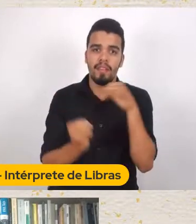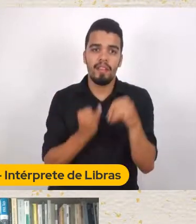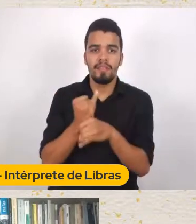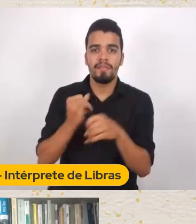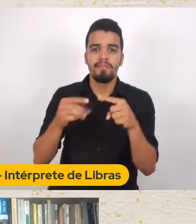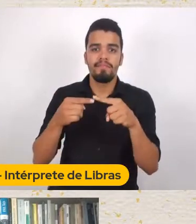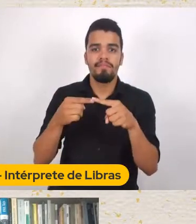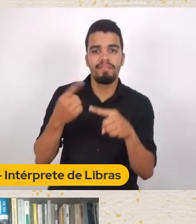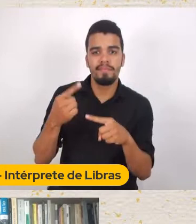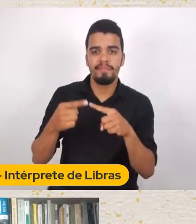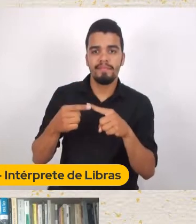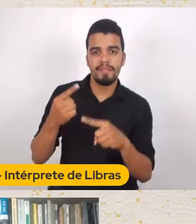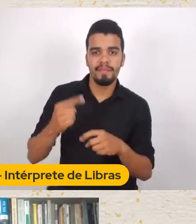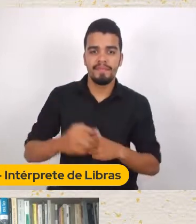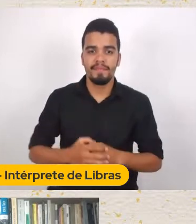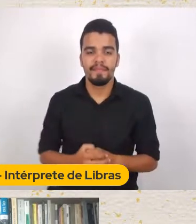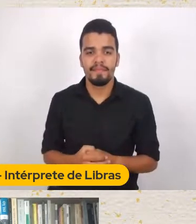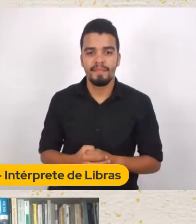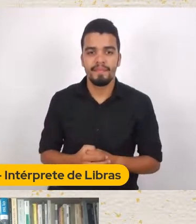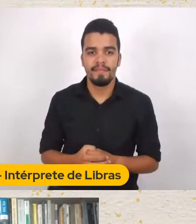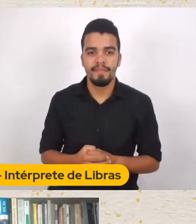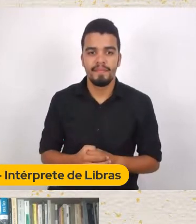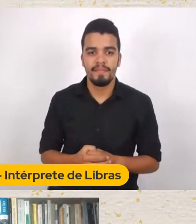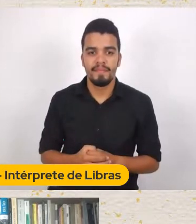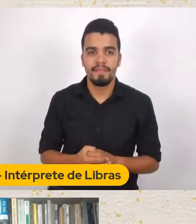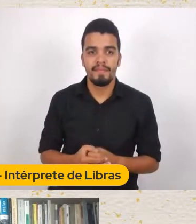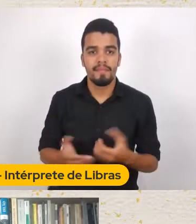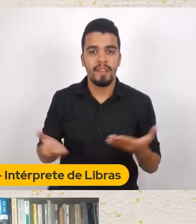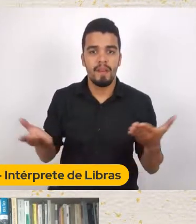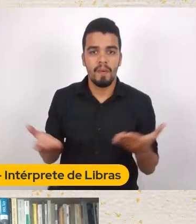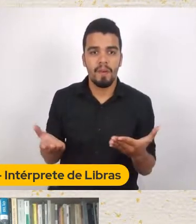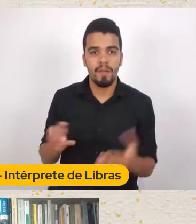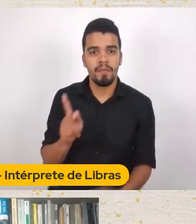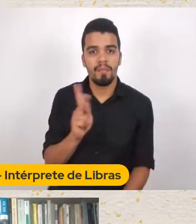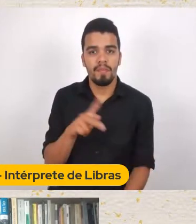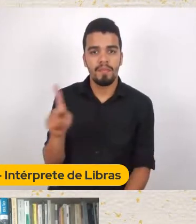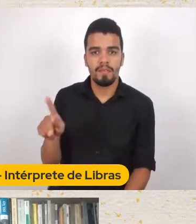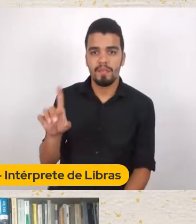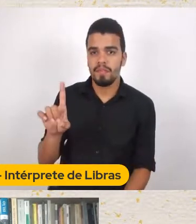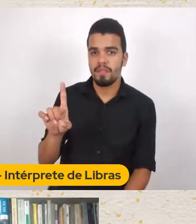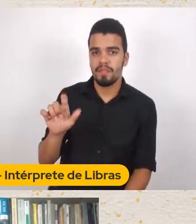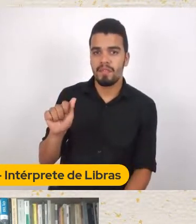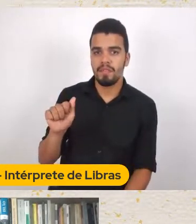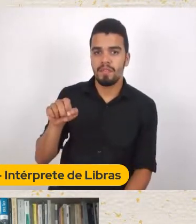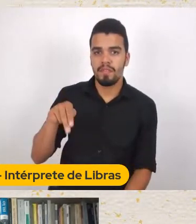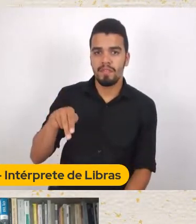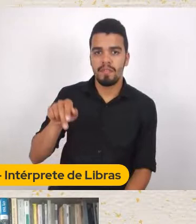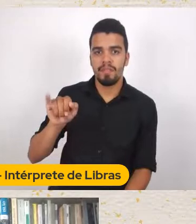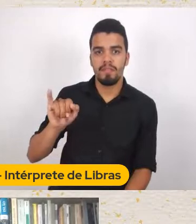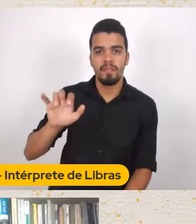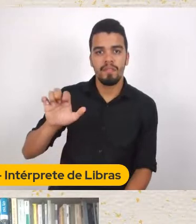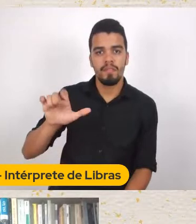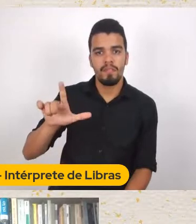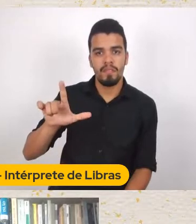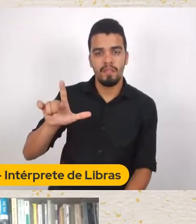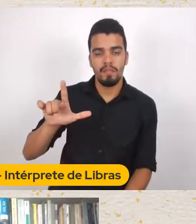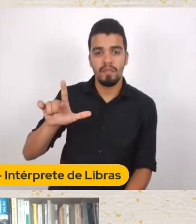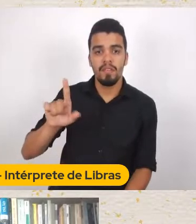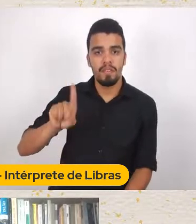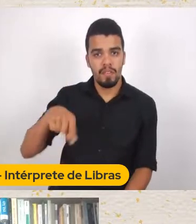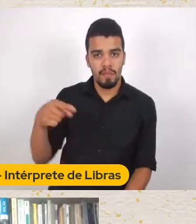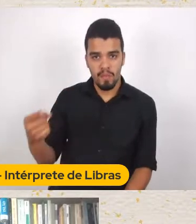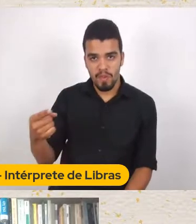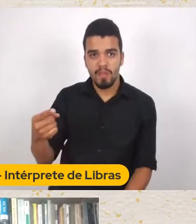eu vou passar então a palavra ao professor Daniel E aí depois o professor Wendel retorna Para que a gente possa dar